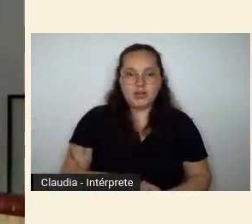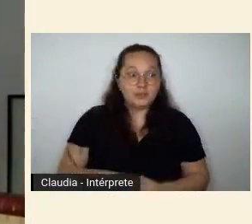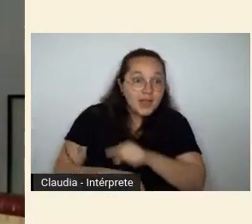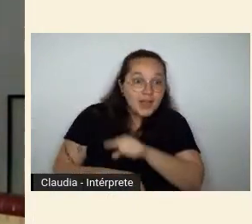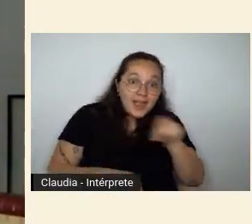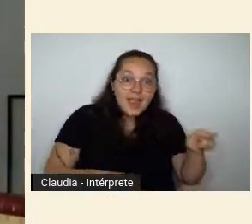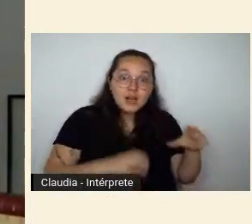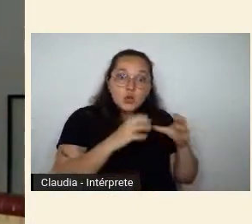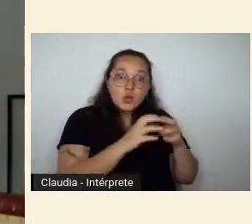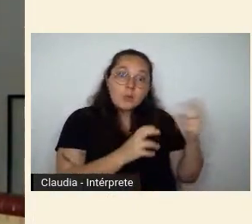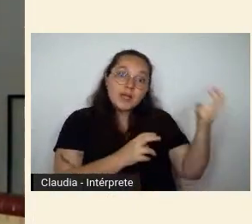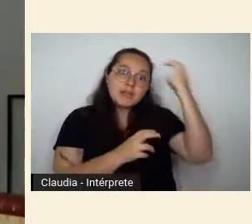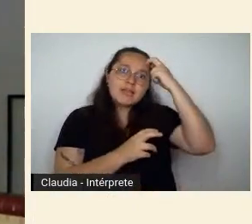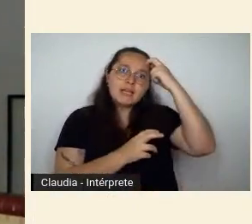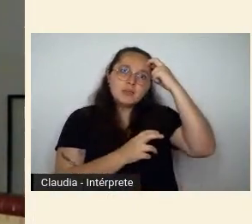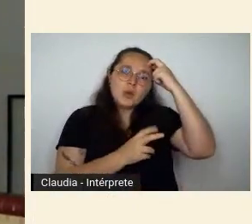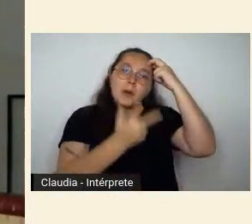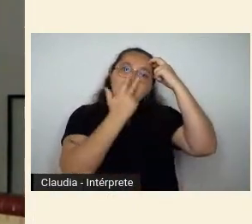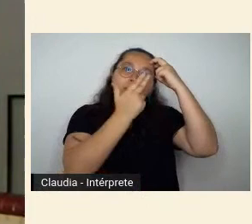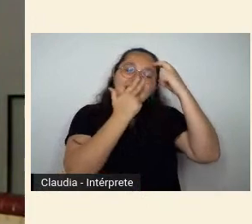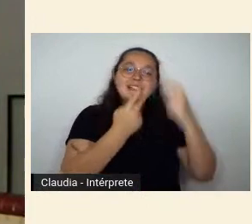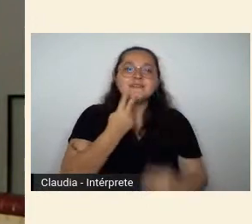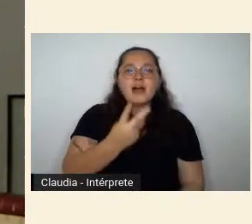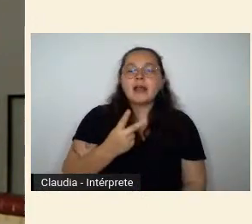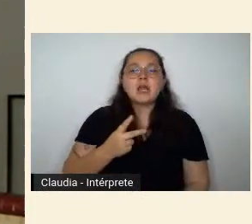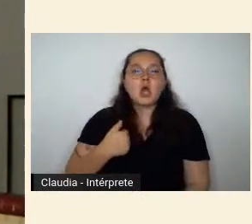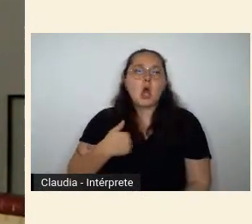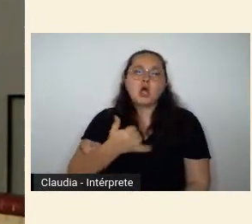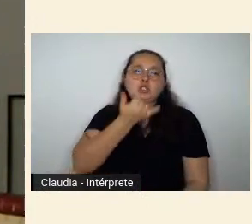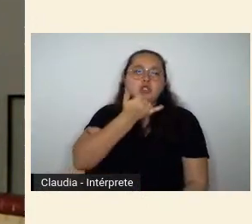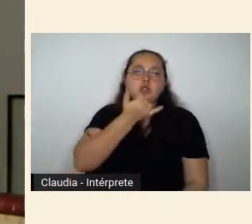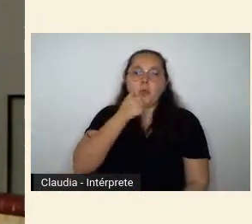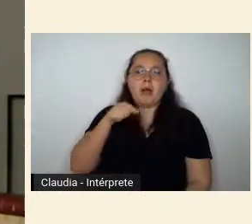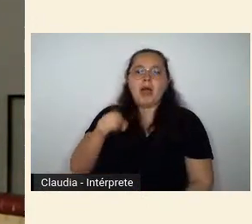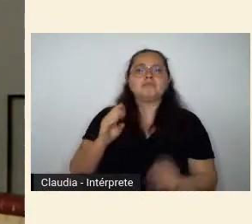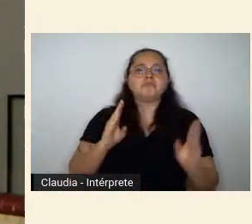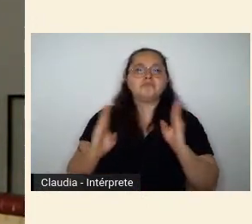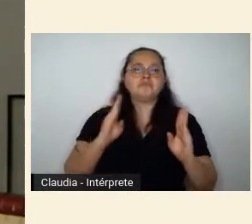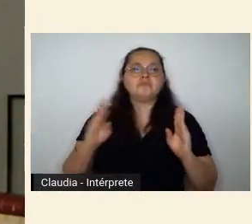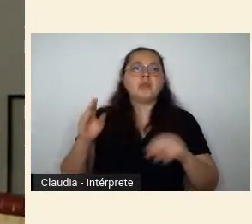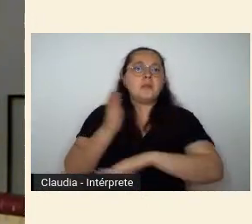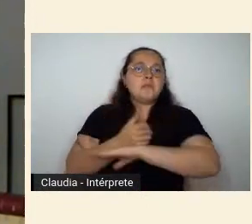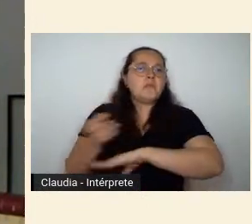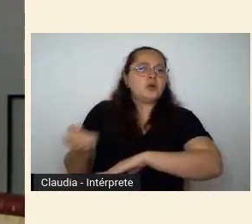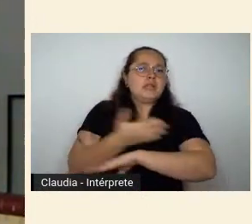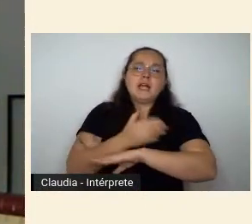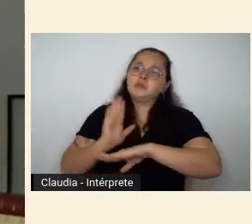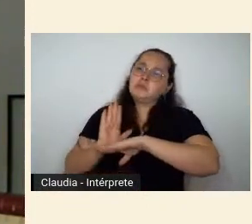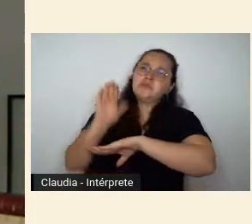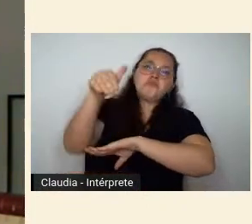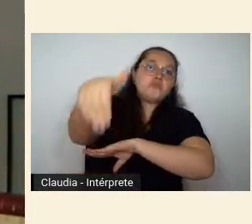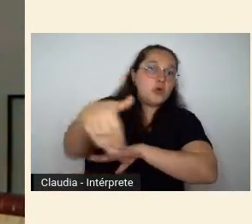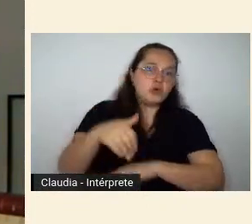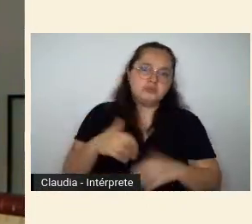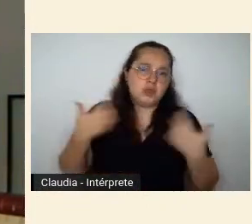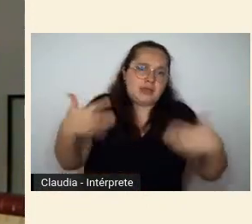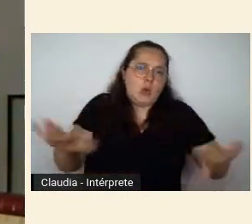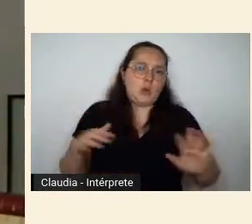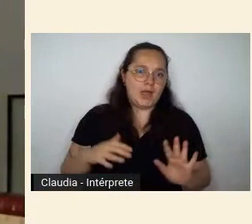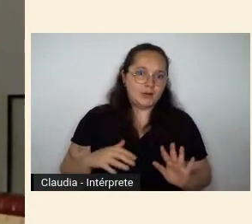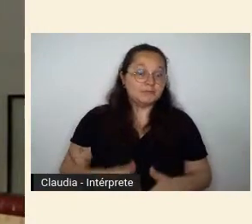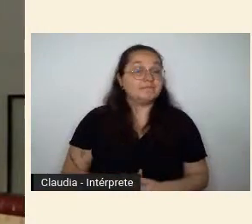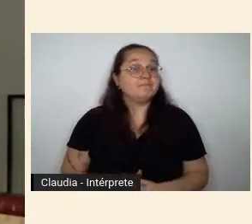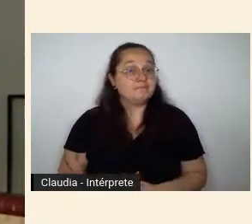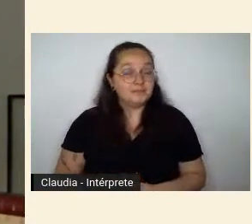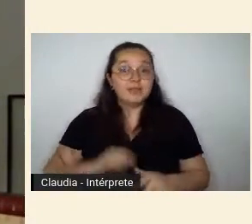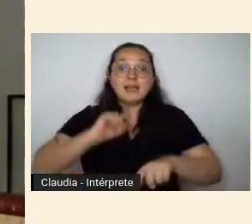tempo presente pulando a etapa modernista é em Lanterna Verde aliás que a ideia nessa revista que estou referindo que a